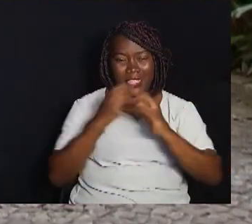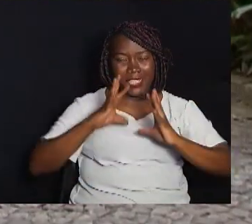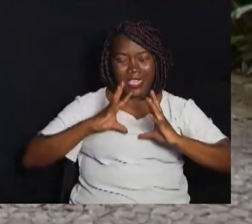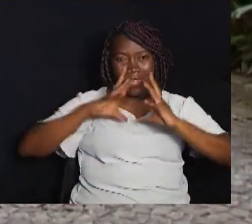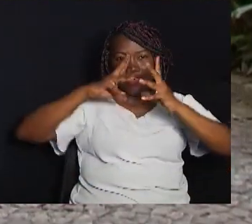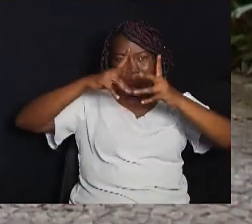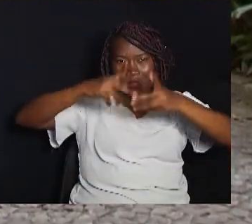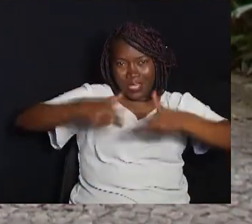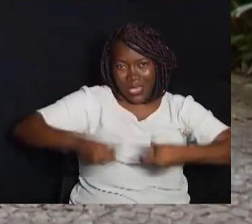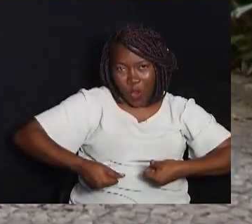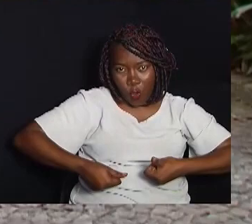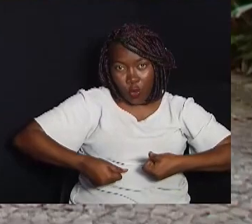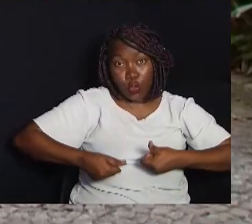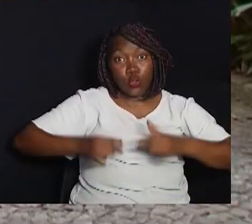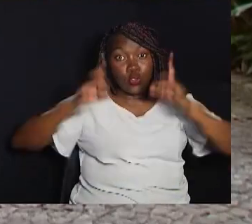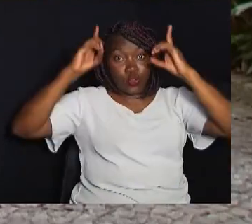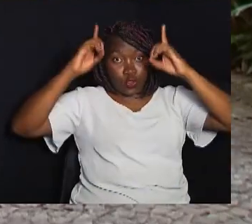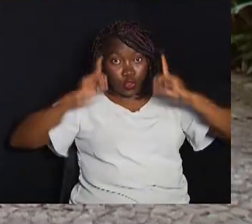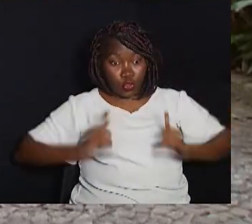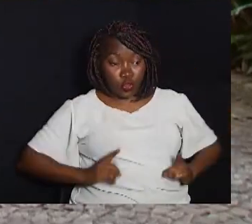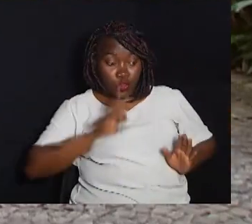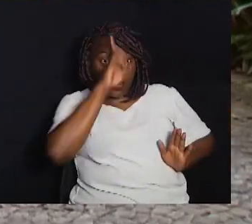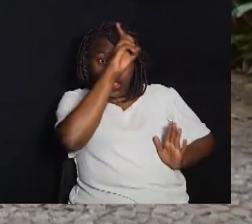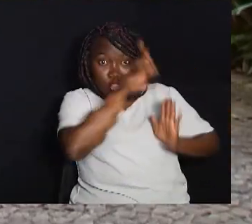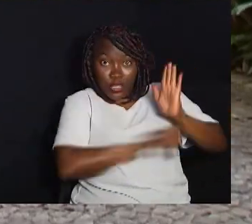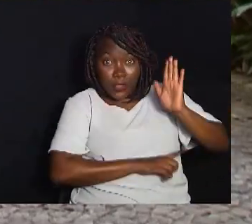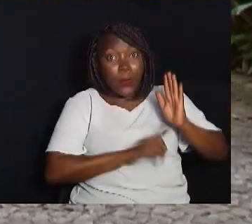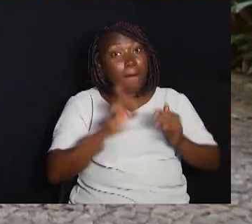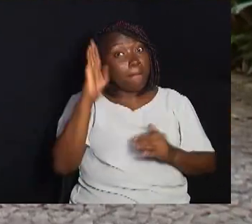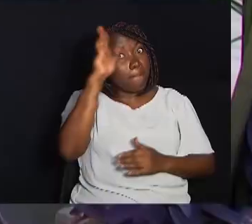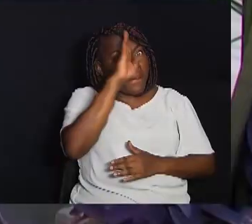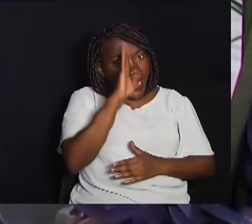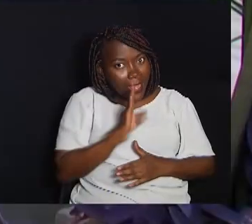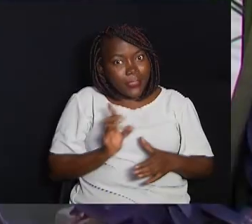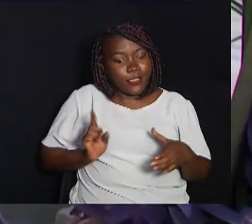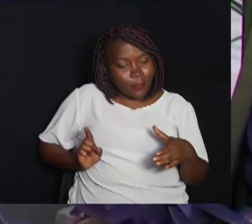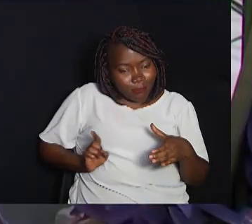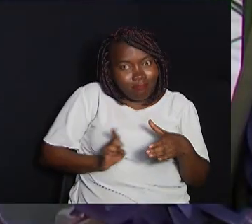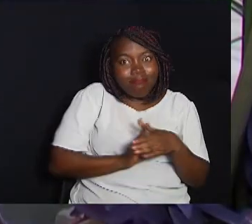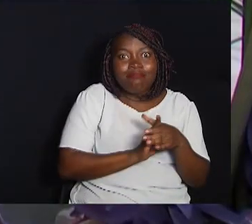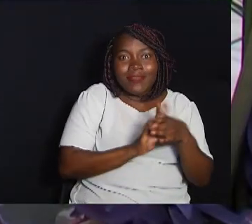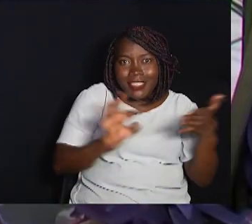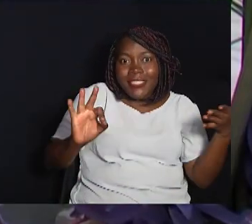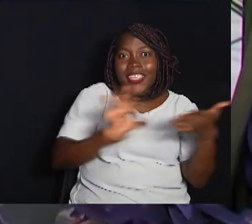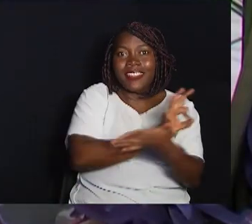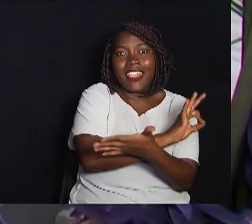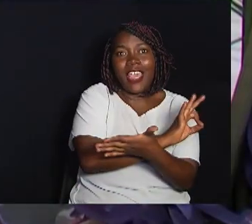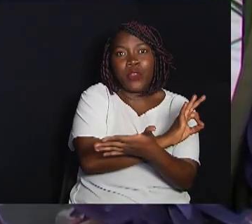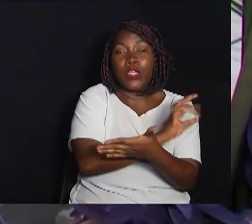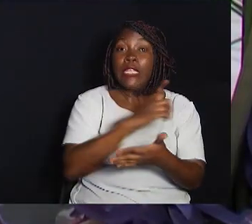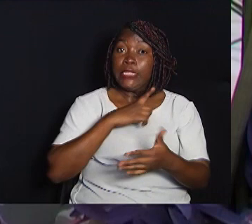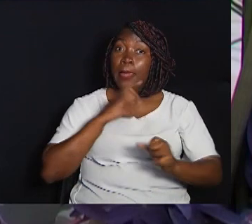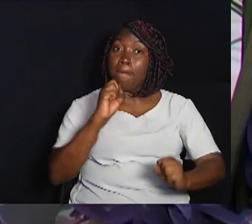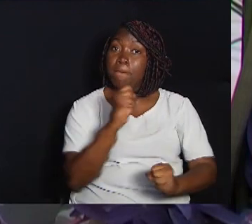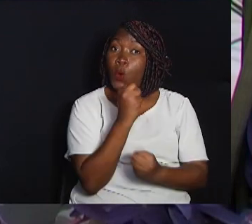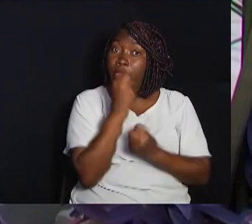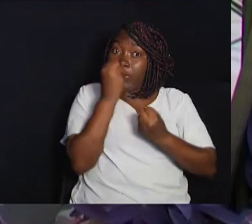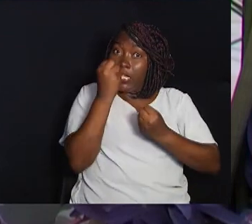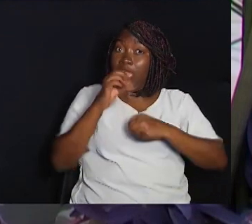Pessoa com Deficiência que o Brasil é signatário, portanto tem um poder constitucional